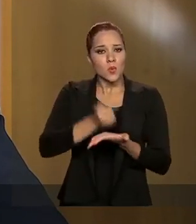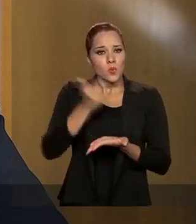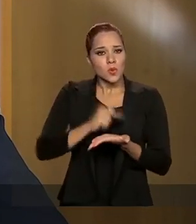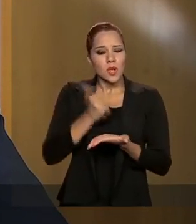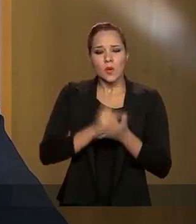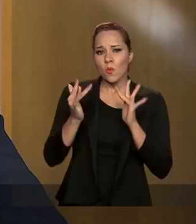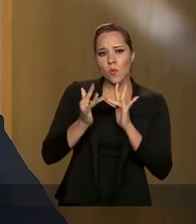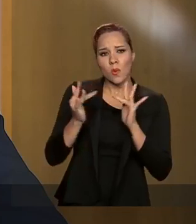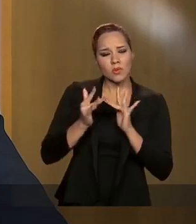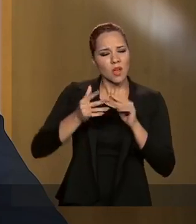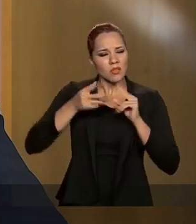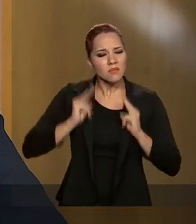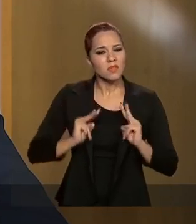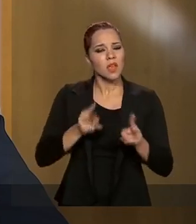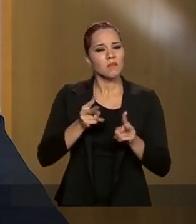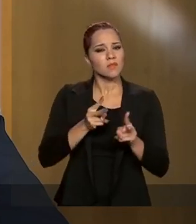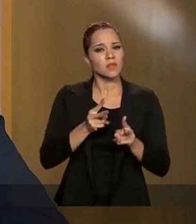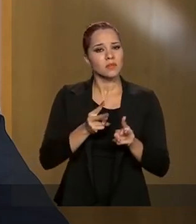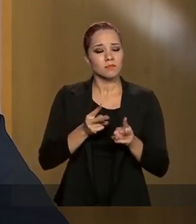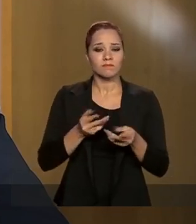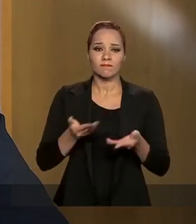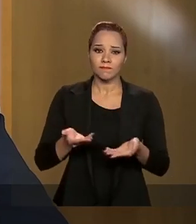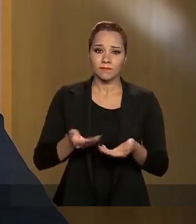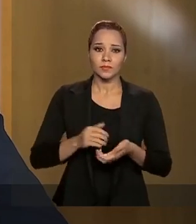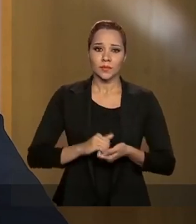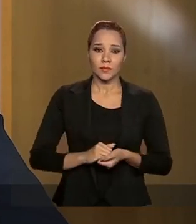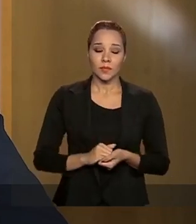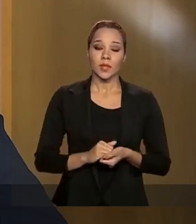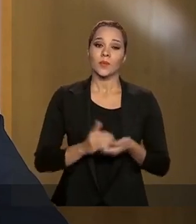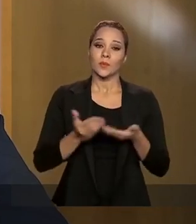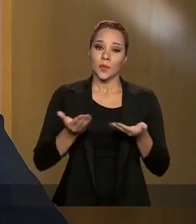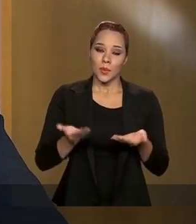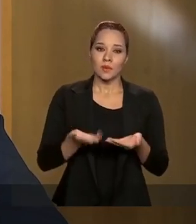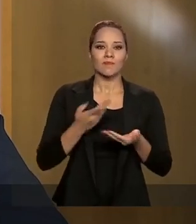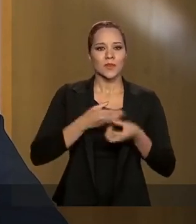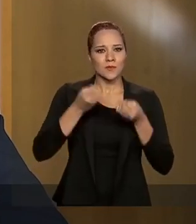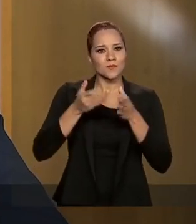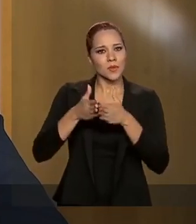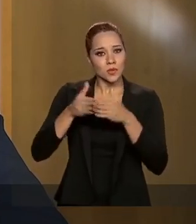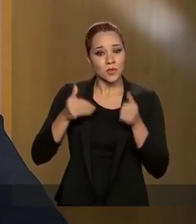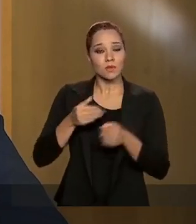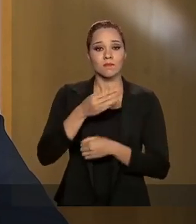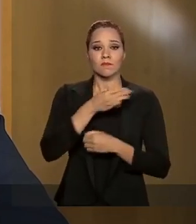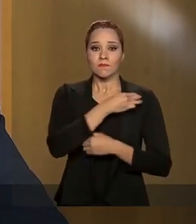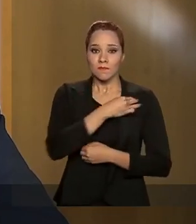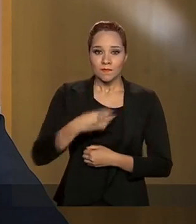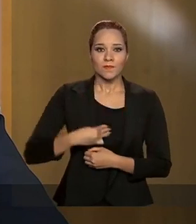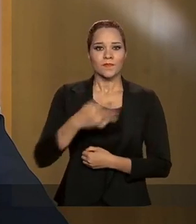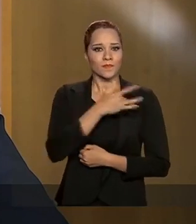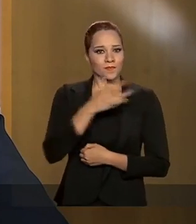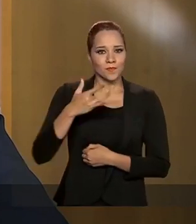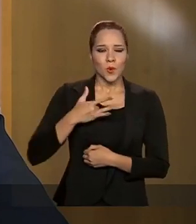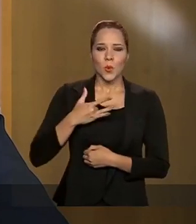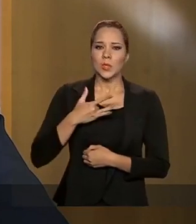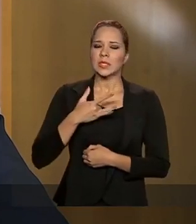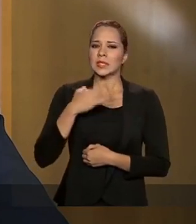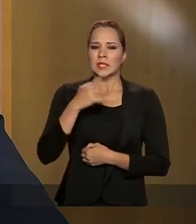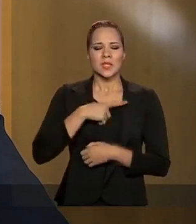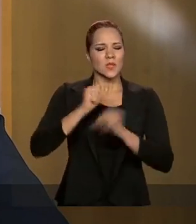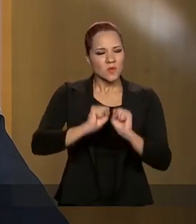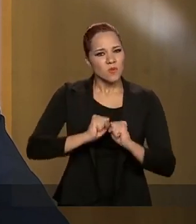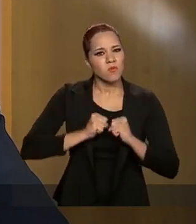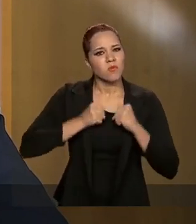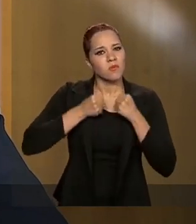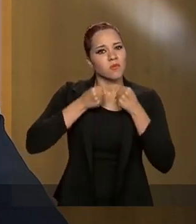contato durante toda a minha vida pública? Por isso, determinei ao nosso ministro da Saúde que não poupasse